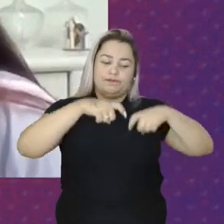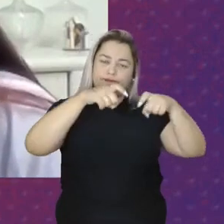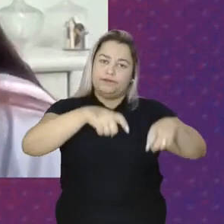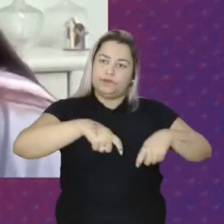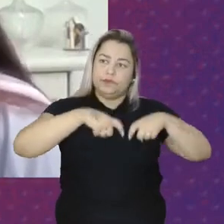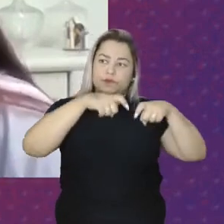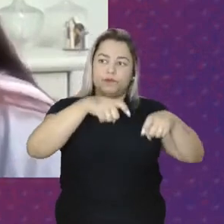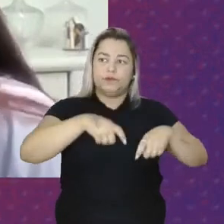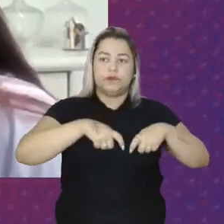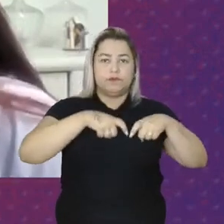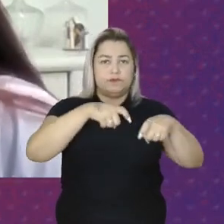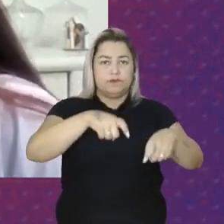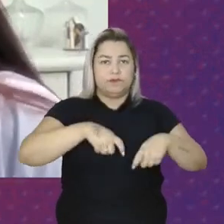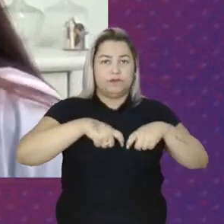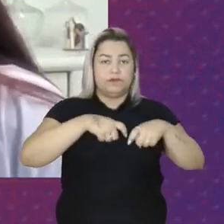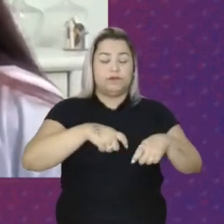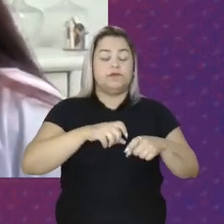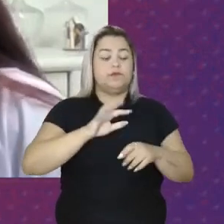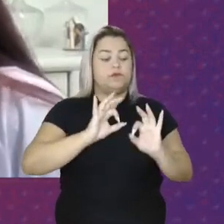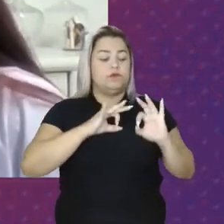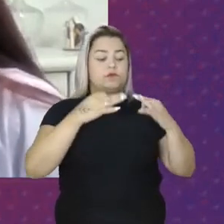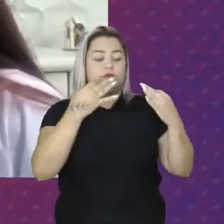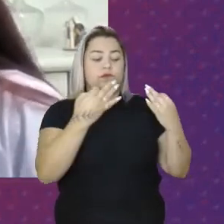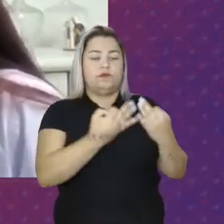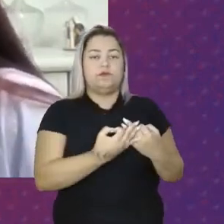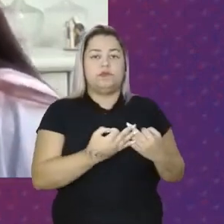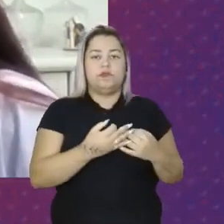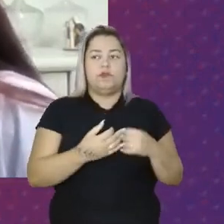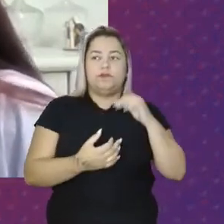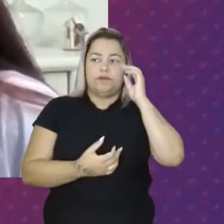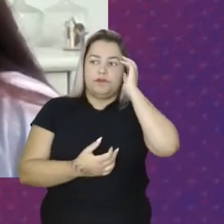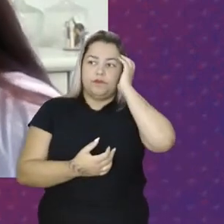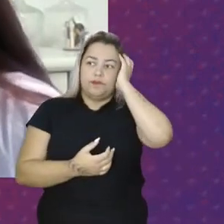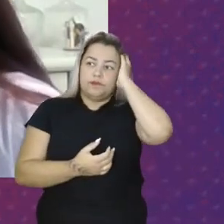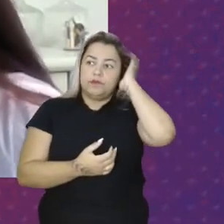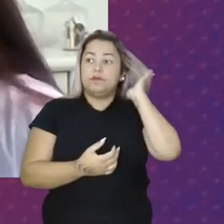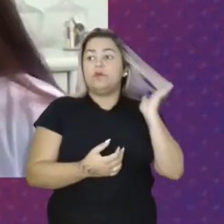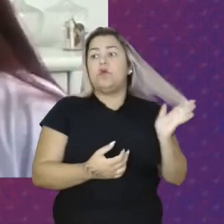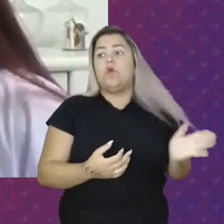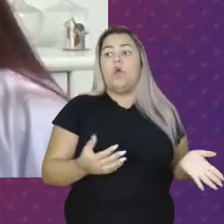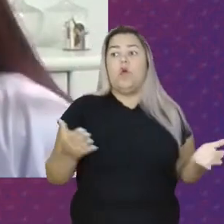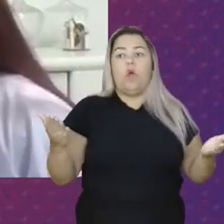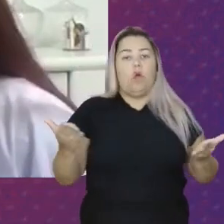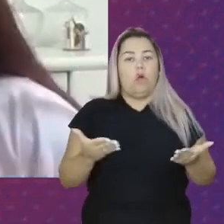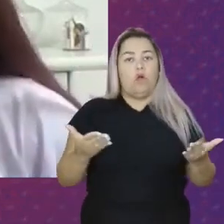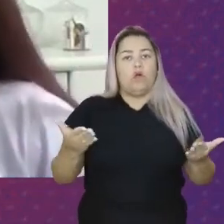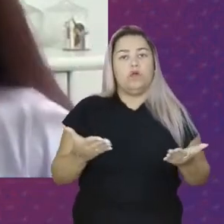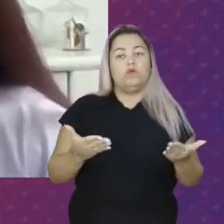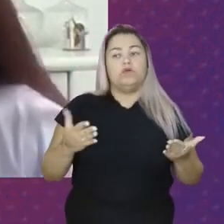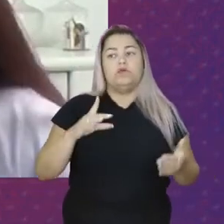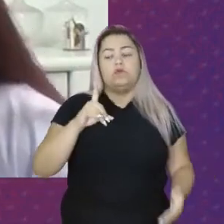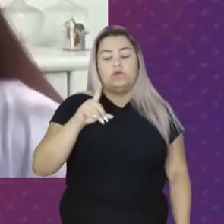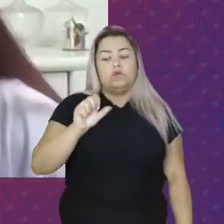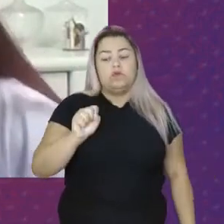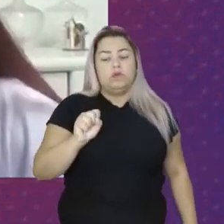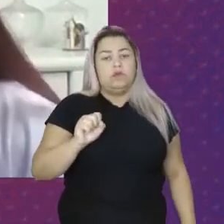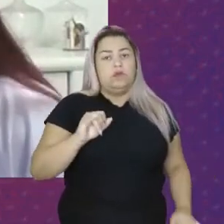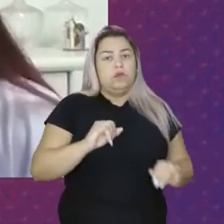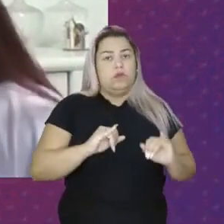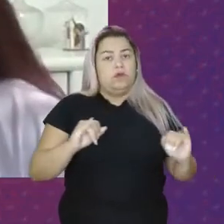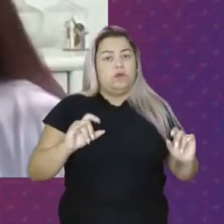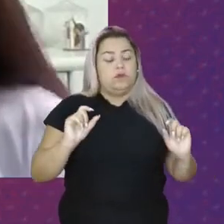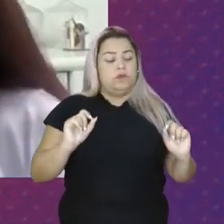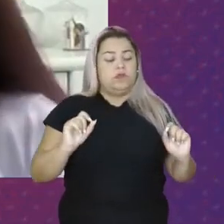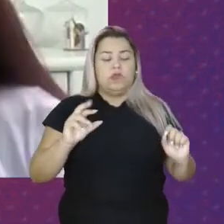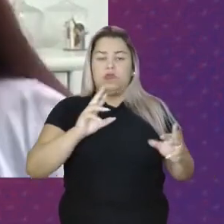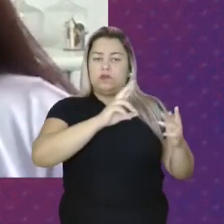no meio rural Que é a agricultura familiar A agricultura familiar Hoje Os dados Eles nos mostram Que